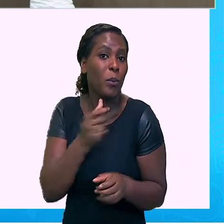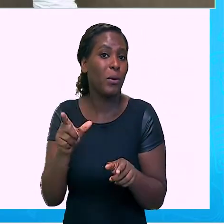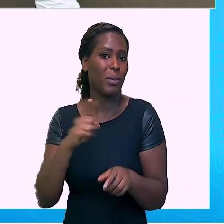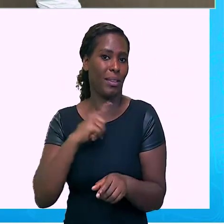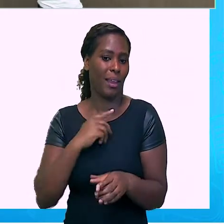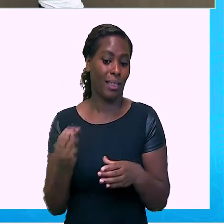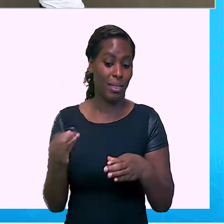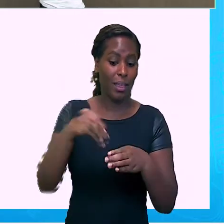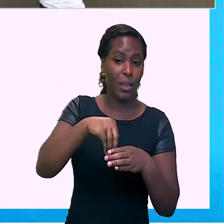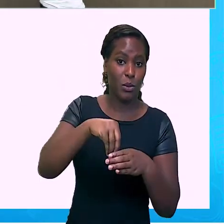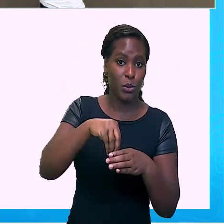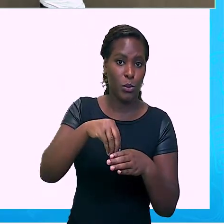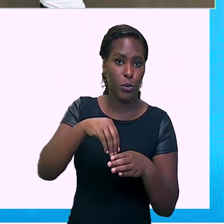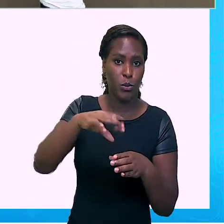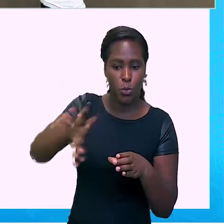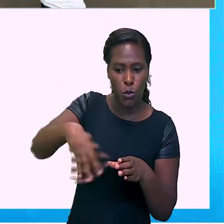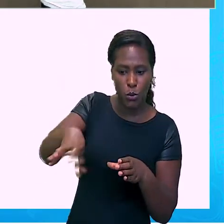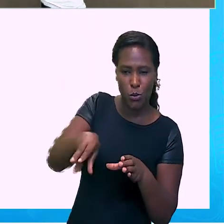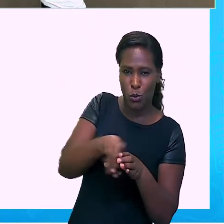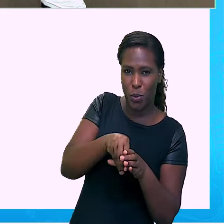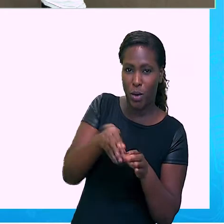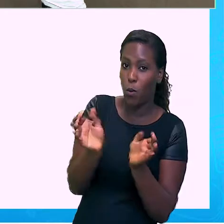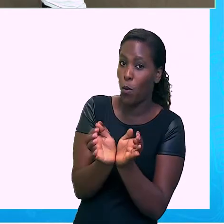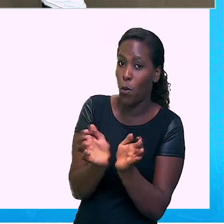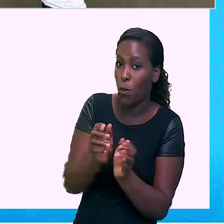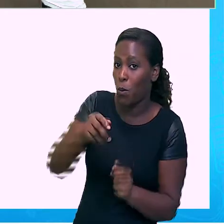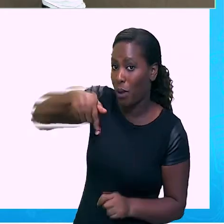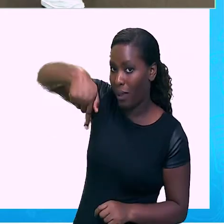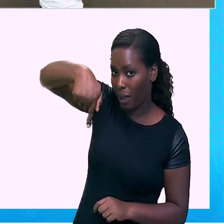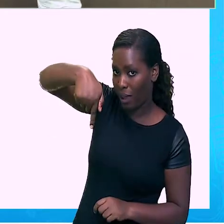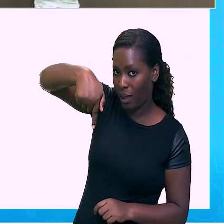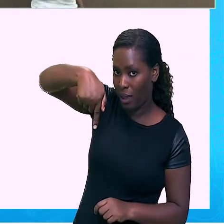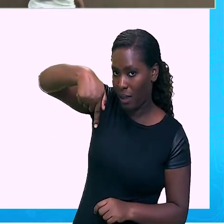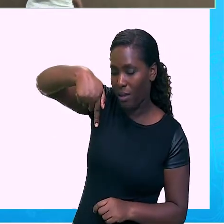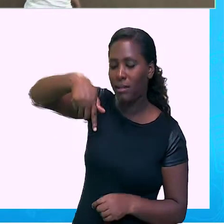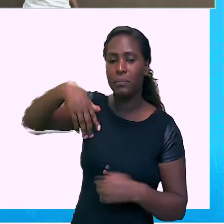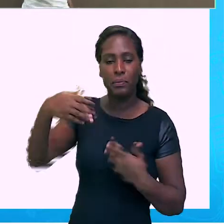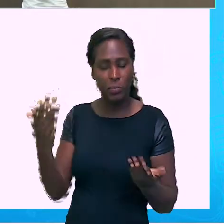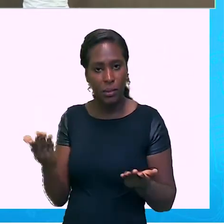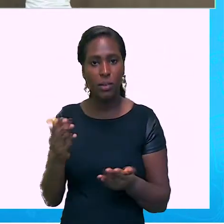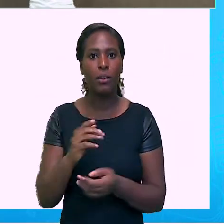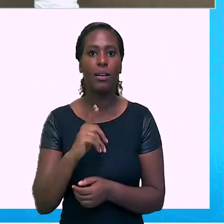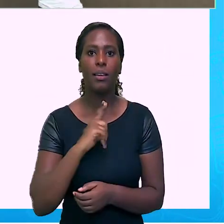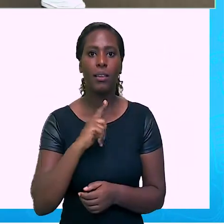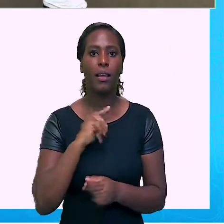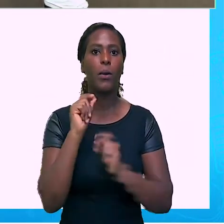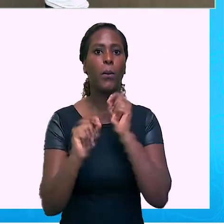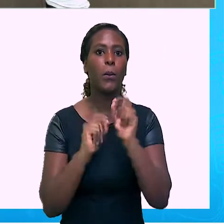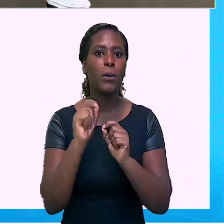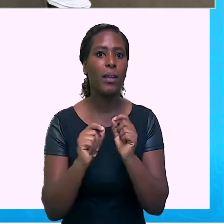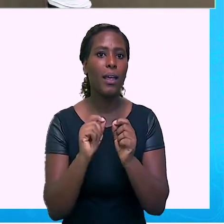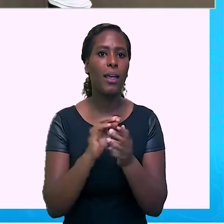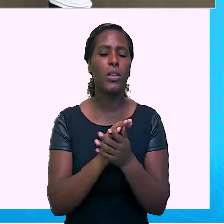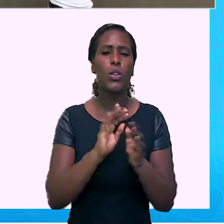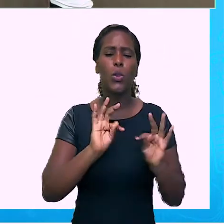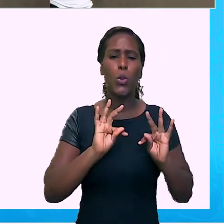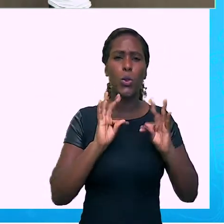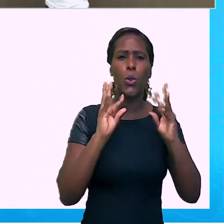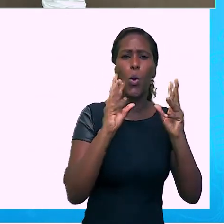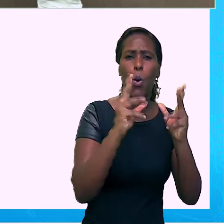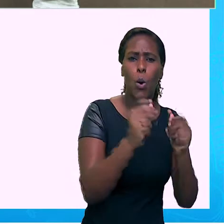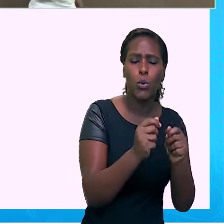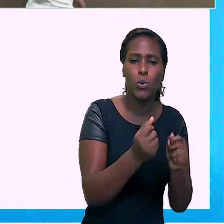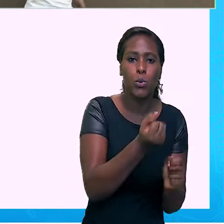racionais? Então neste conjunto dos números racionais, nós temos todos os números